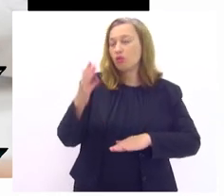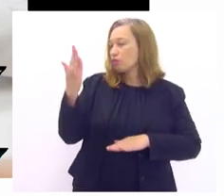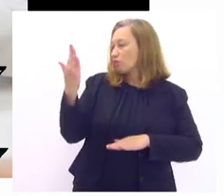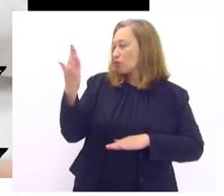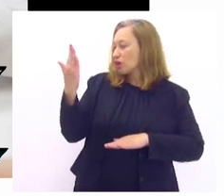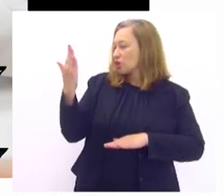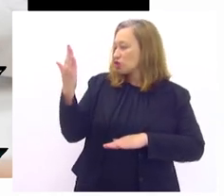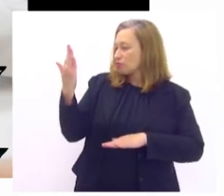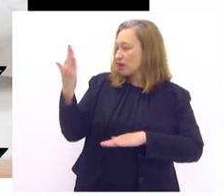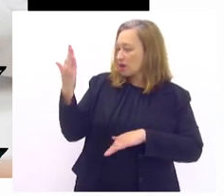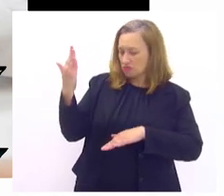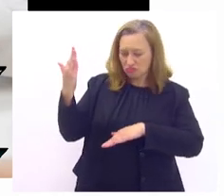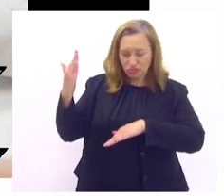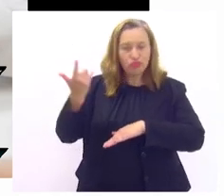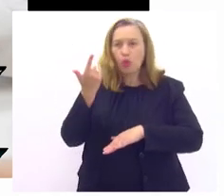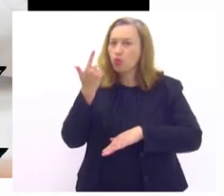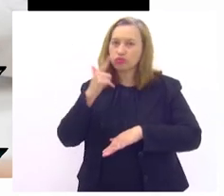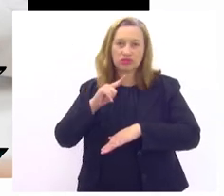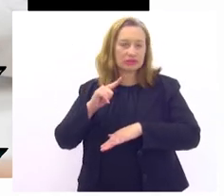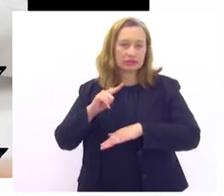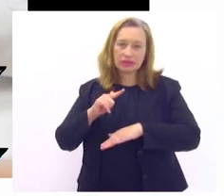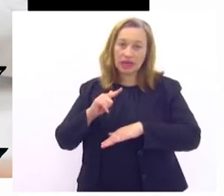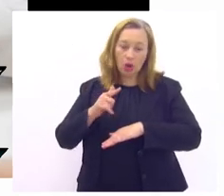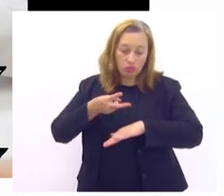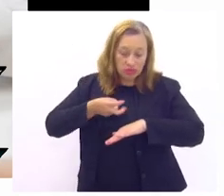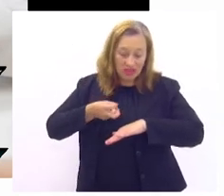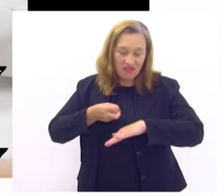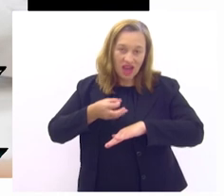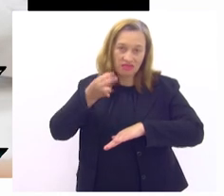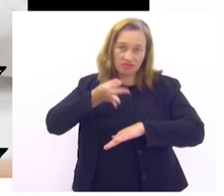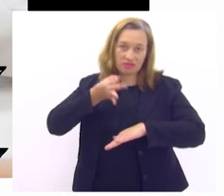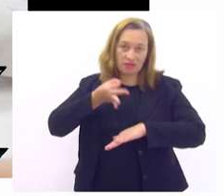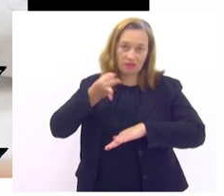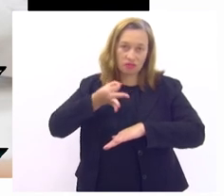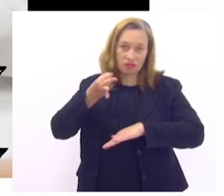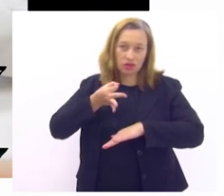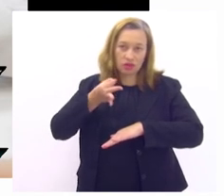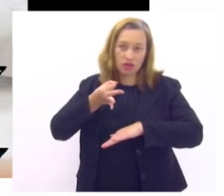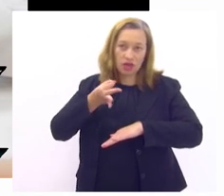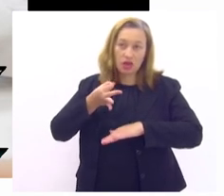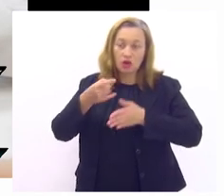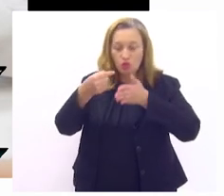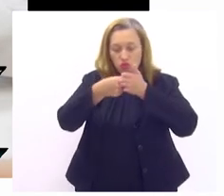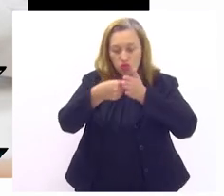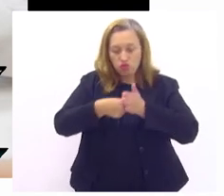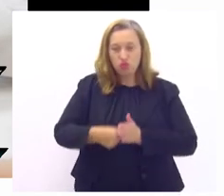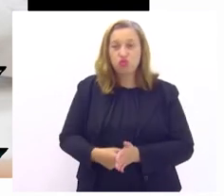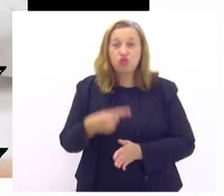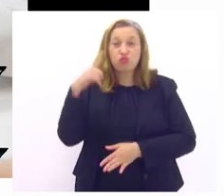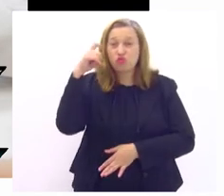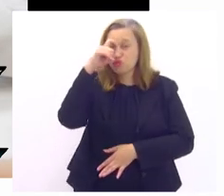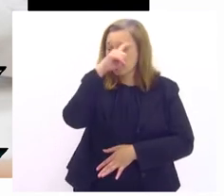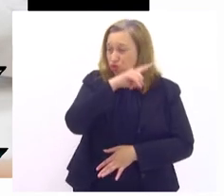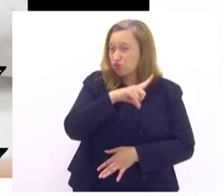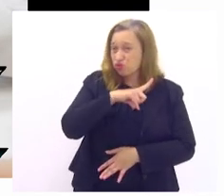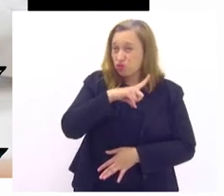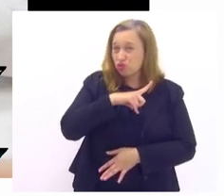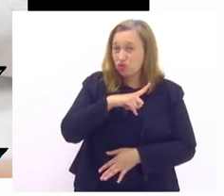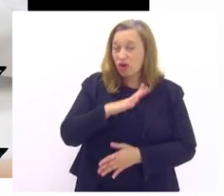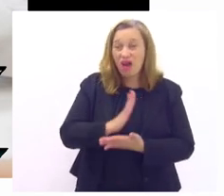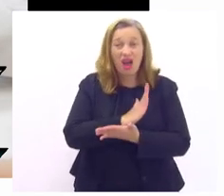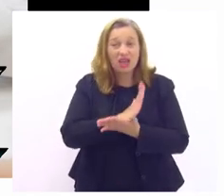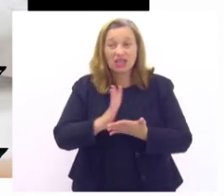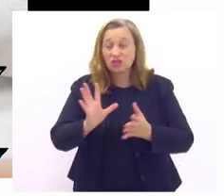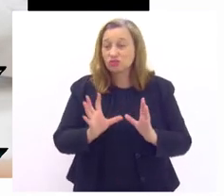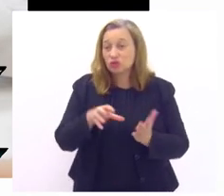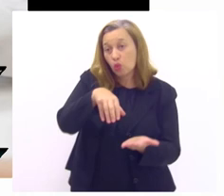sua acuidade visual diminuída ele tem dificuldade de se auto examinar às vezes ele não tem uma rede de